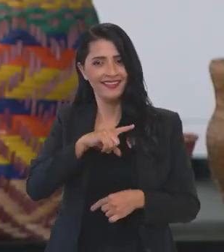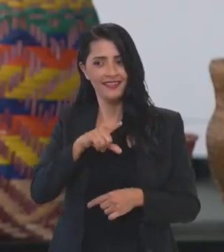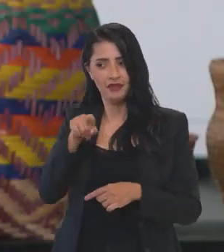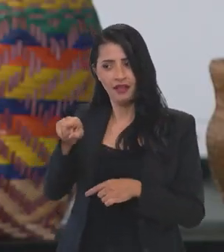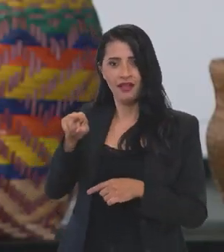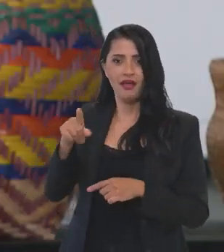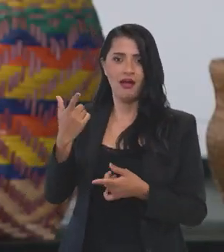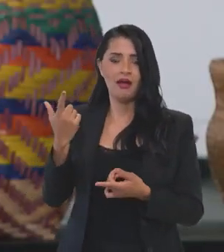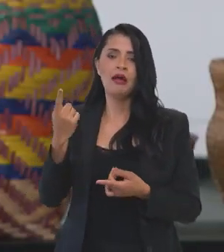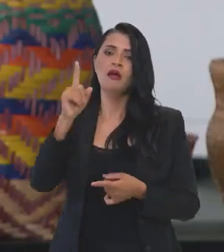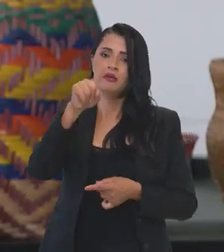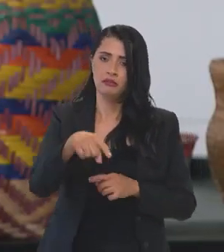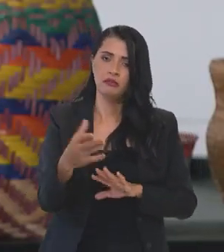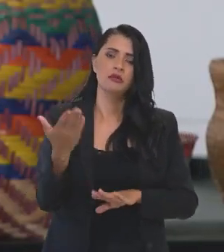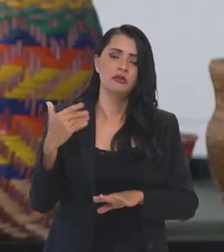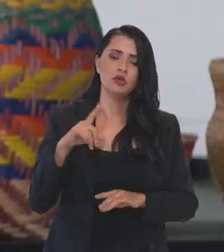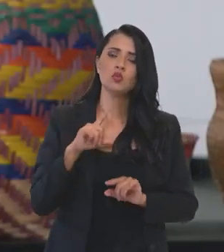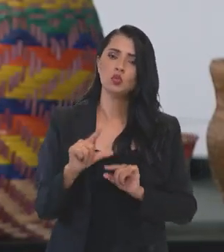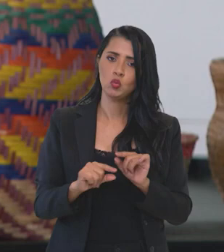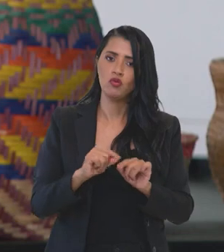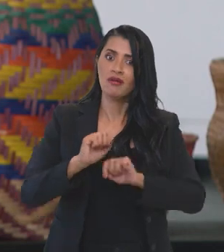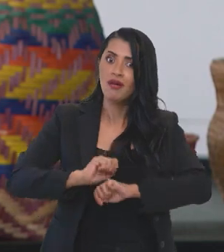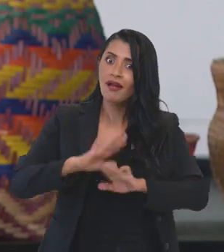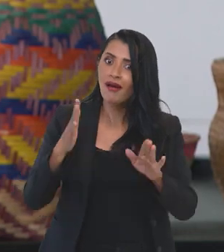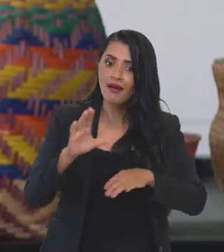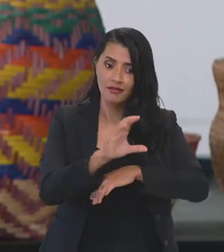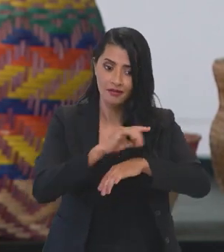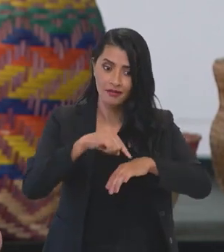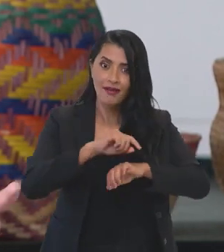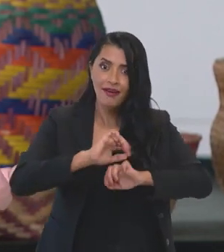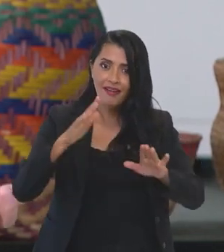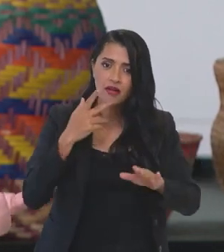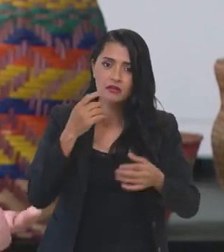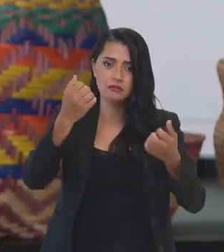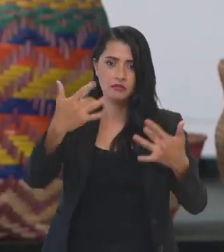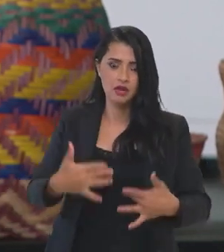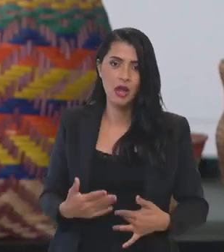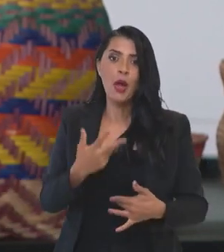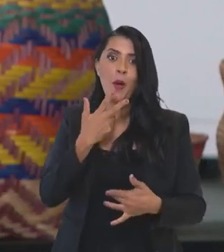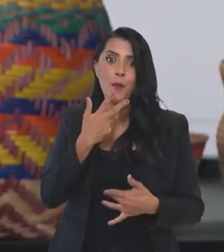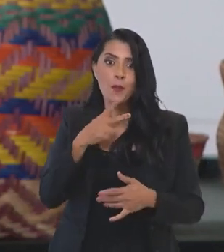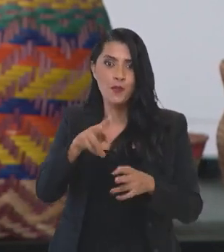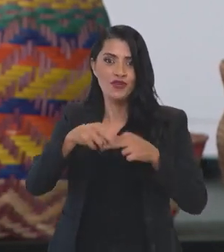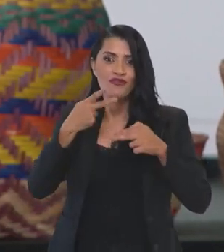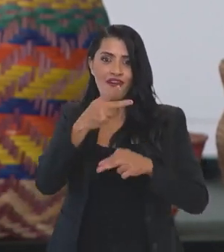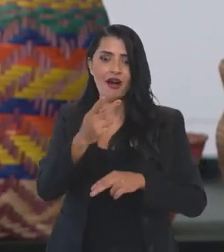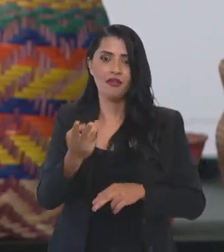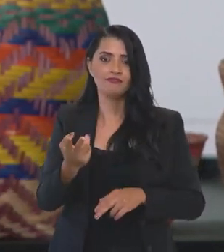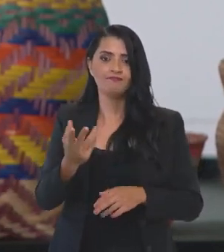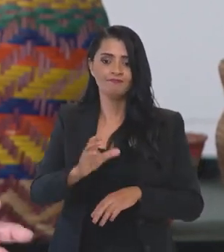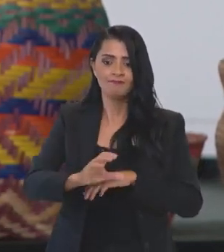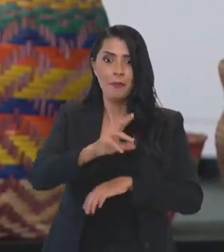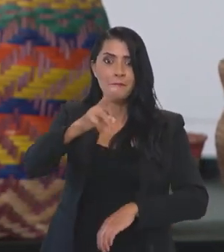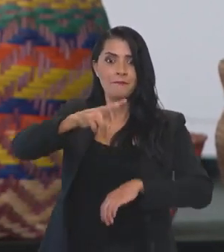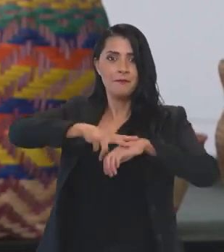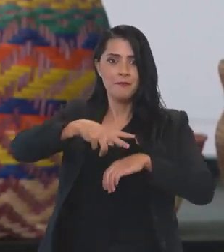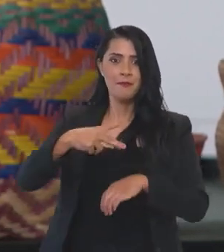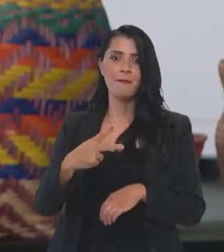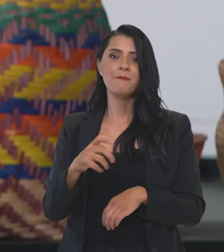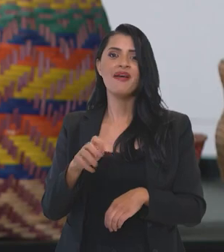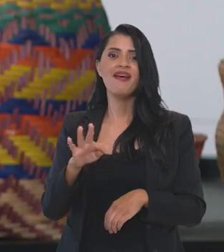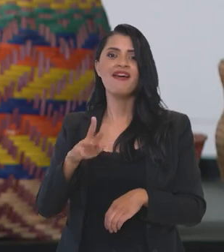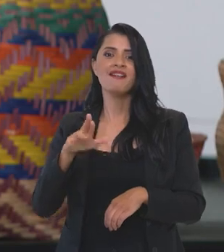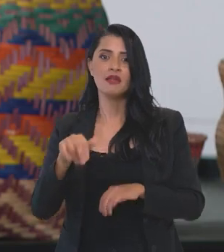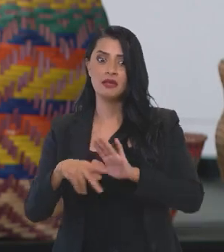digamos, de uma forma bastante clara, e por isso que a gente coloca cláusula pétreas, porque são direitos